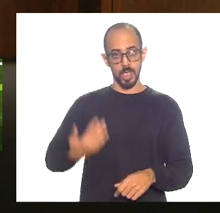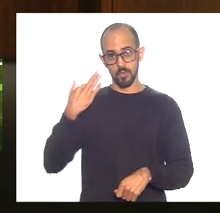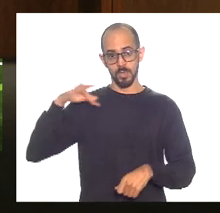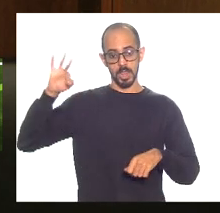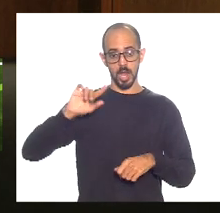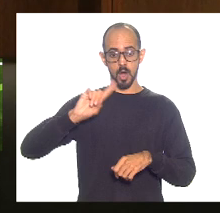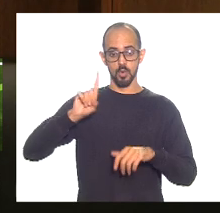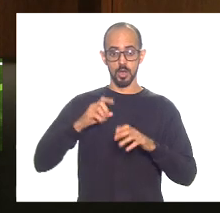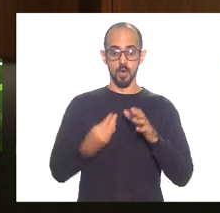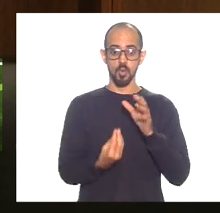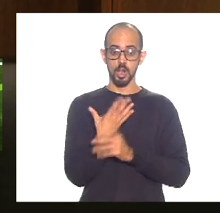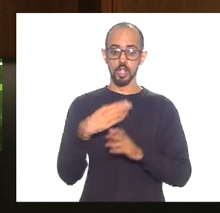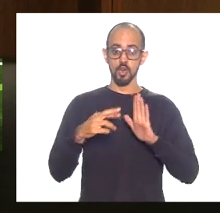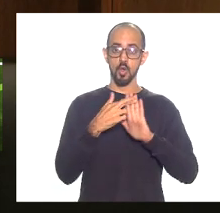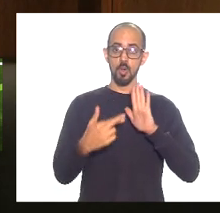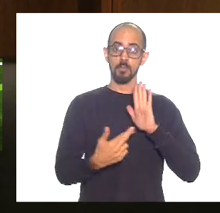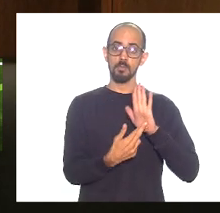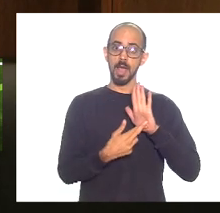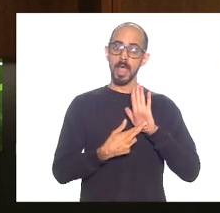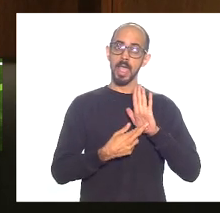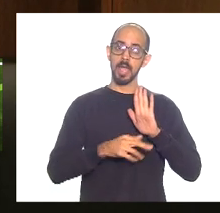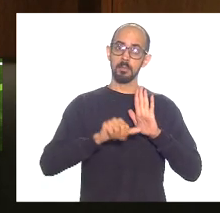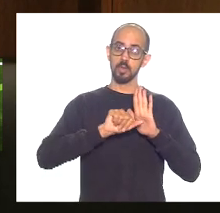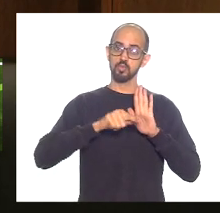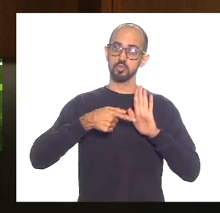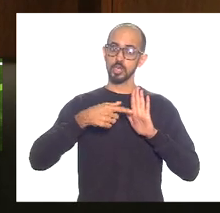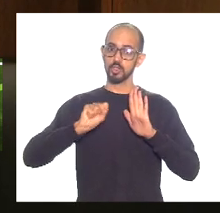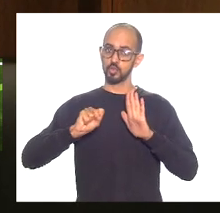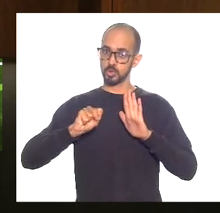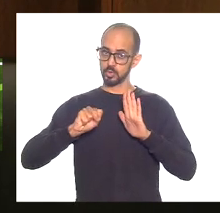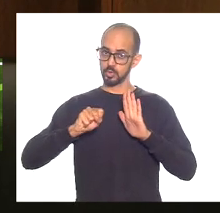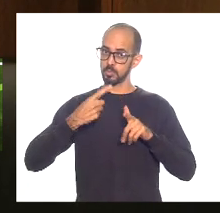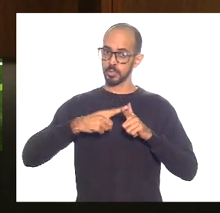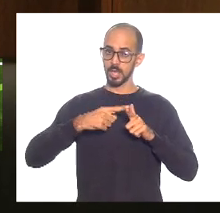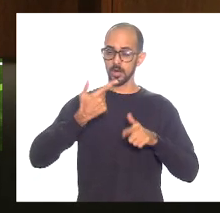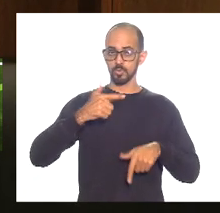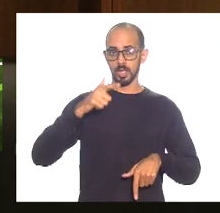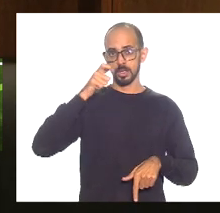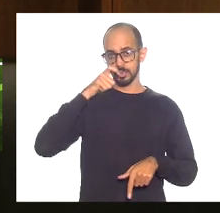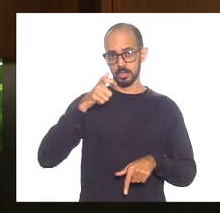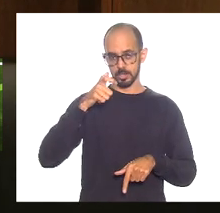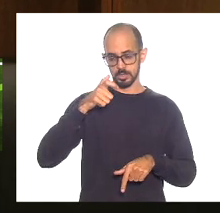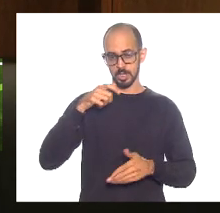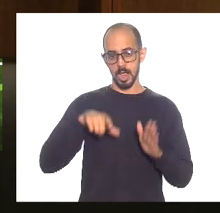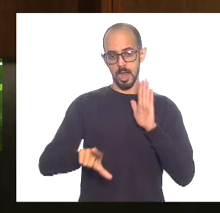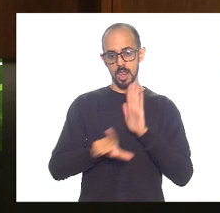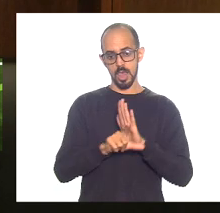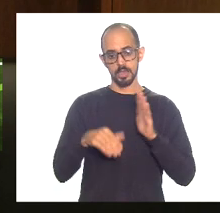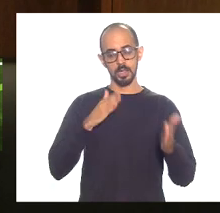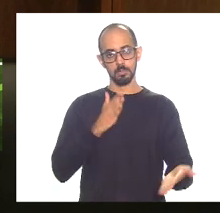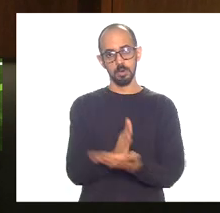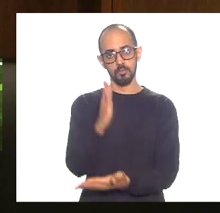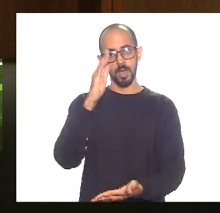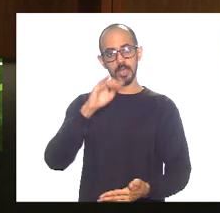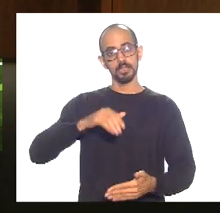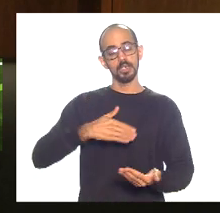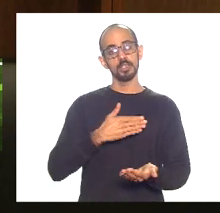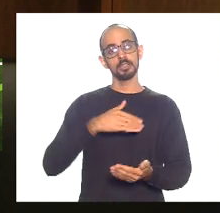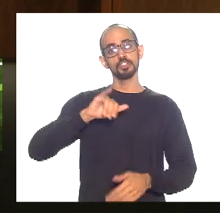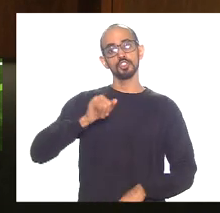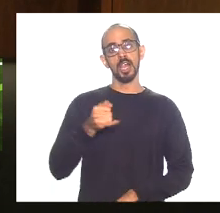a 178 porque não é interesse do governo federal de regulamentá-la a lei está aprovada desde janeiro